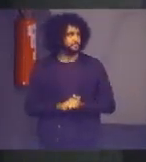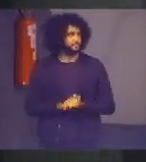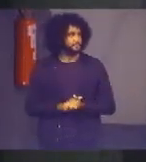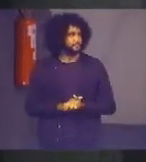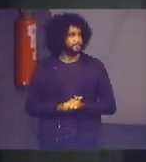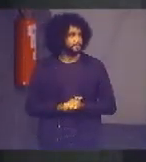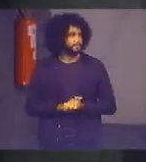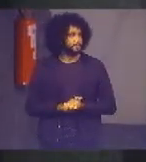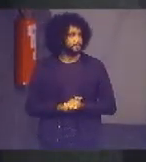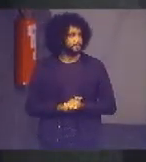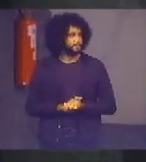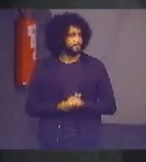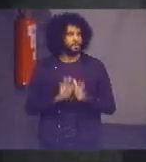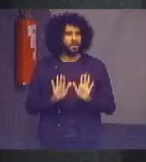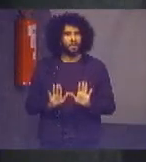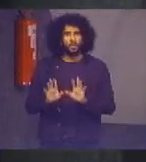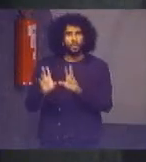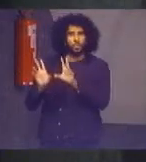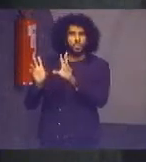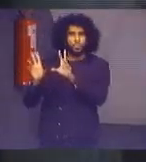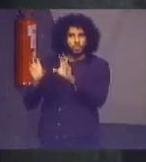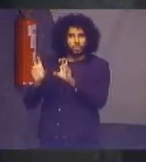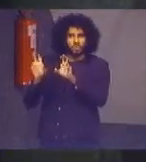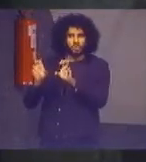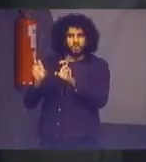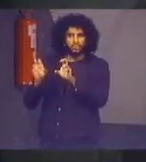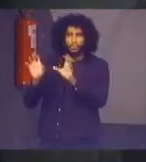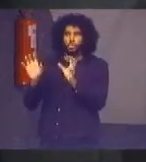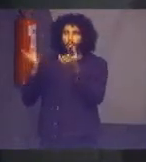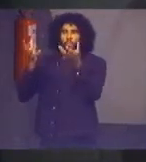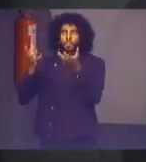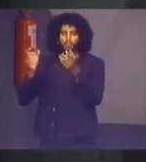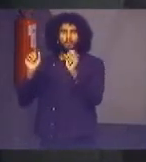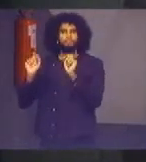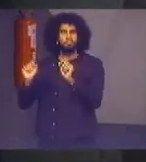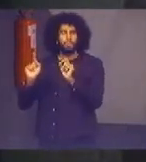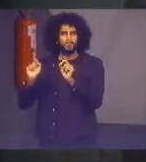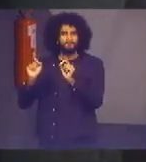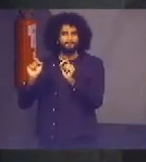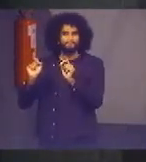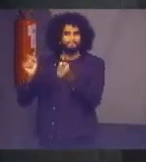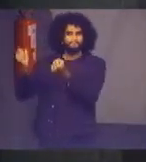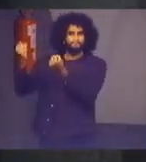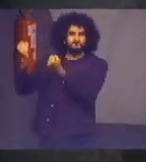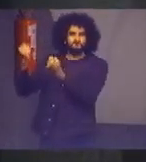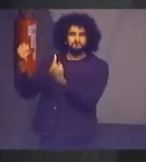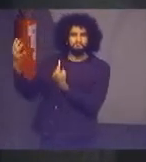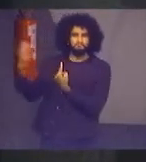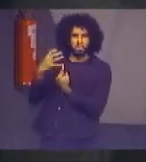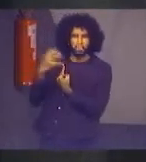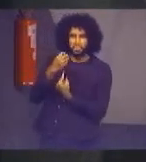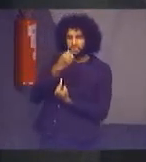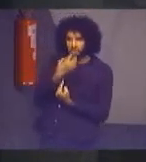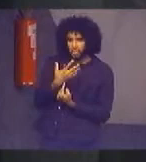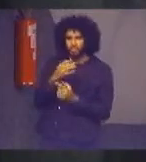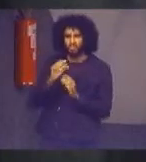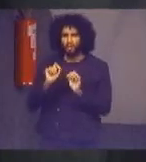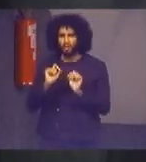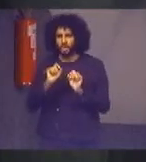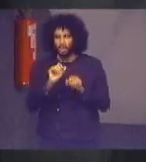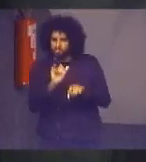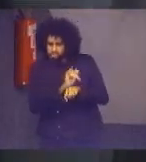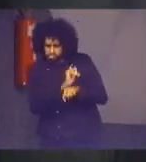o título do evento é inspirador planejamento